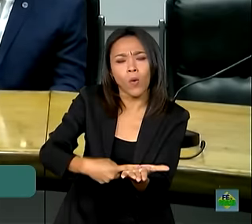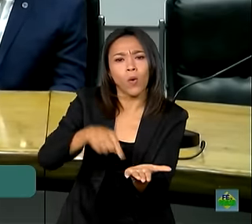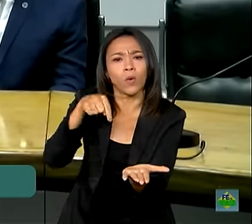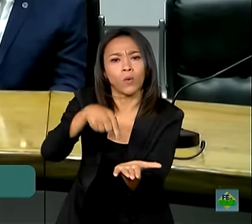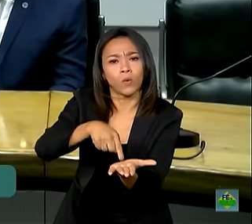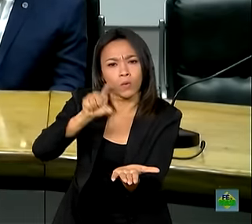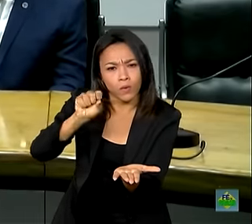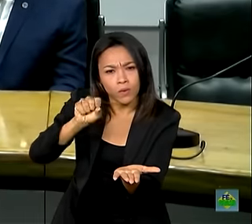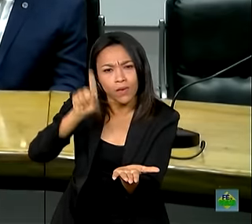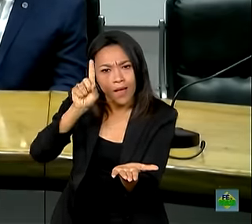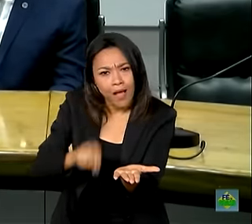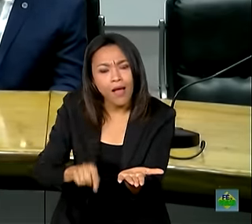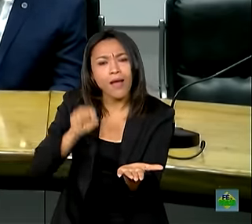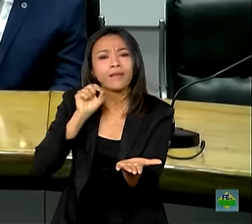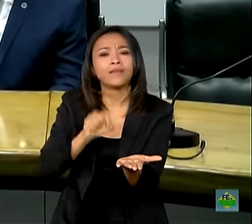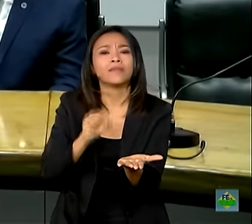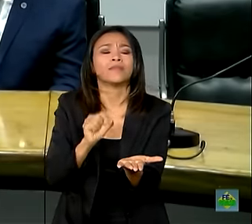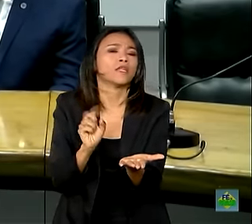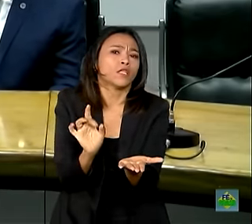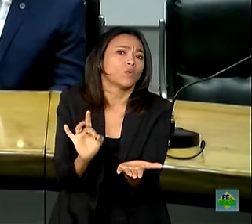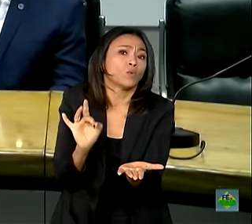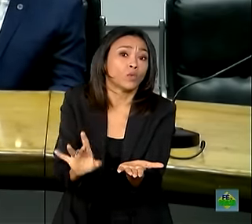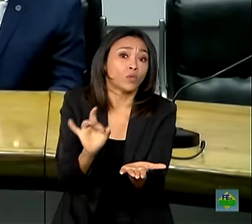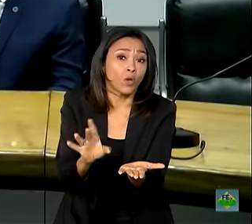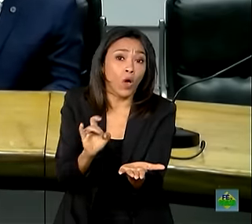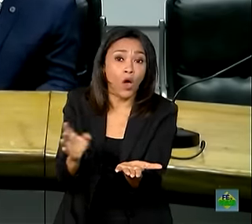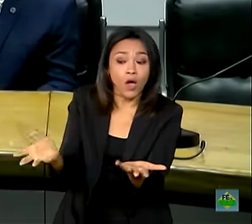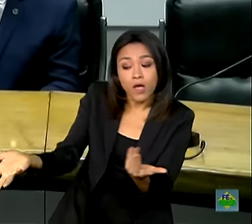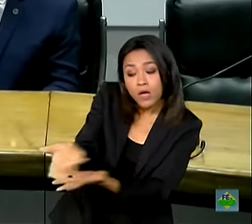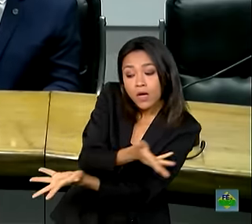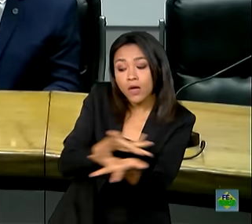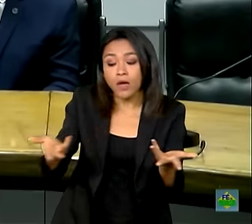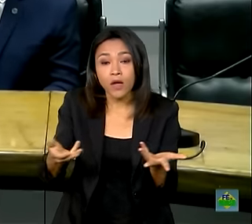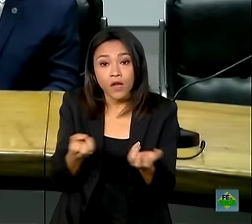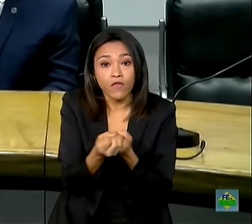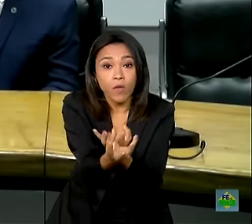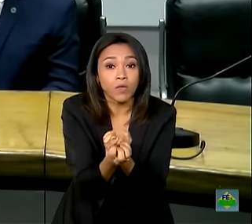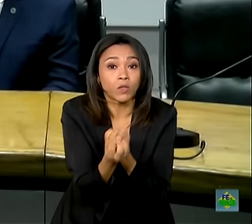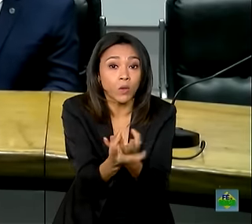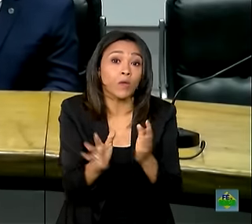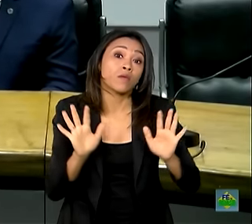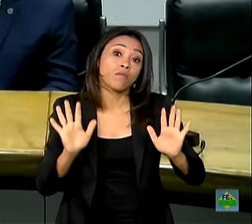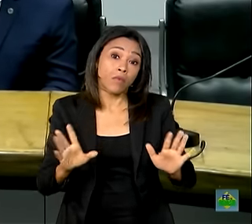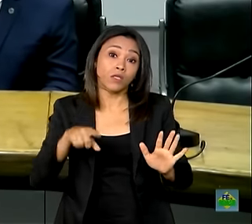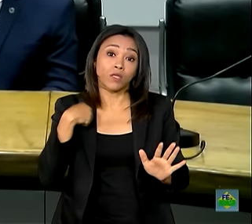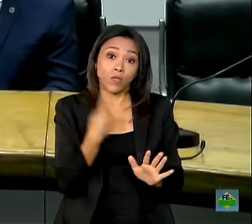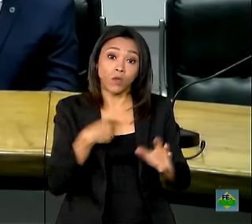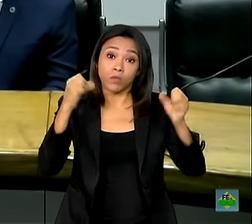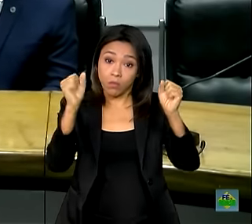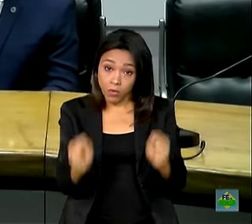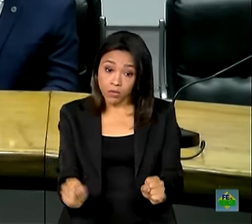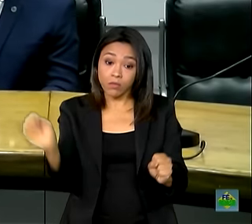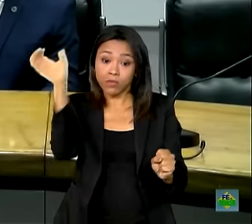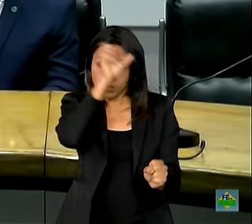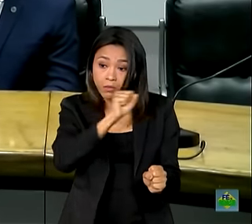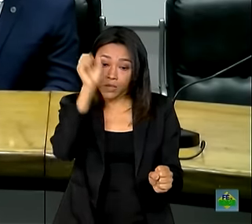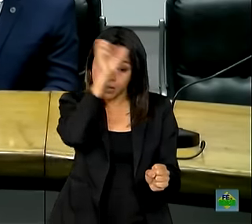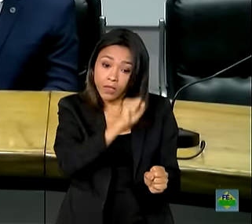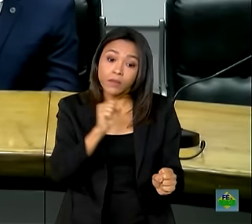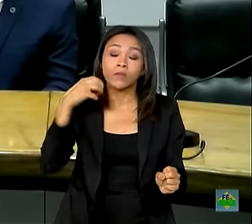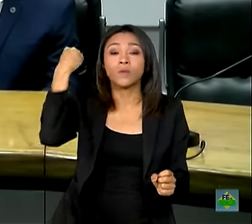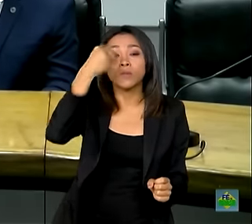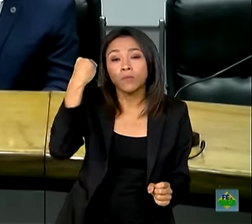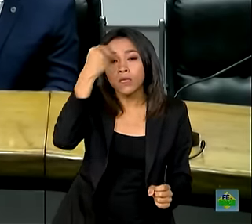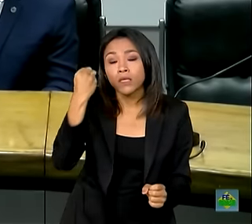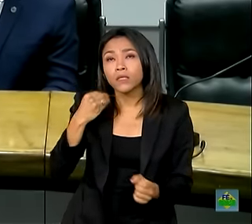como eu reportei antes, ele agrega muito não só no intercâmbio de informações, mas também para que a possa aprender com experiências